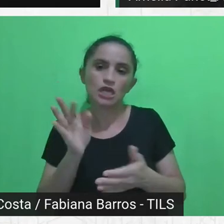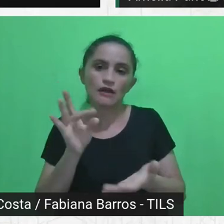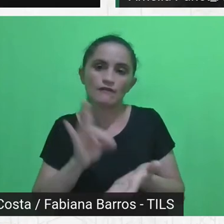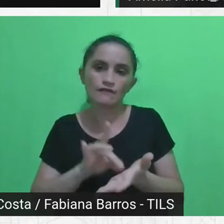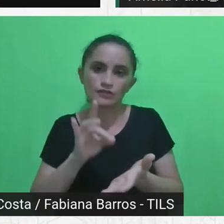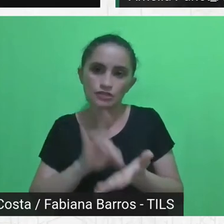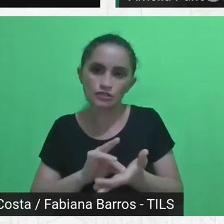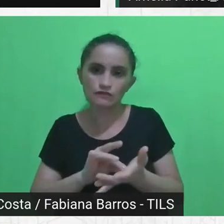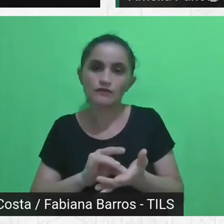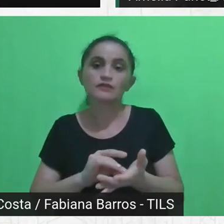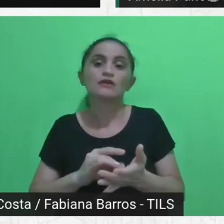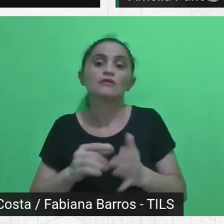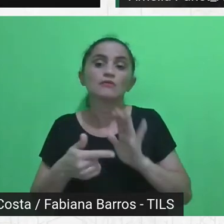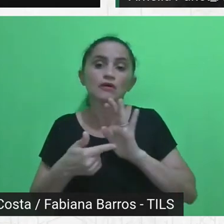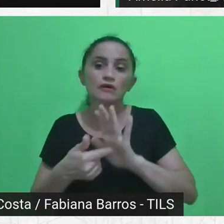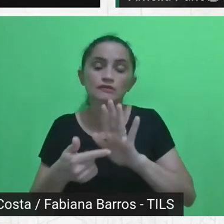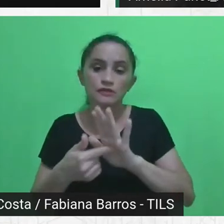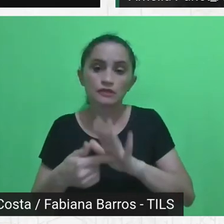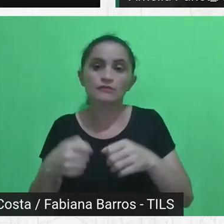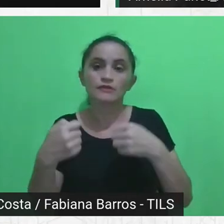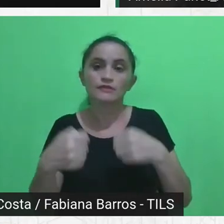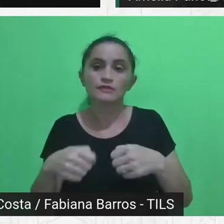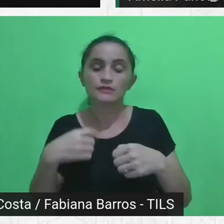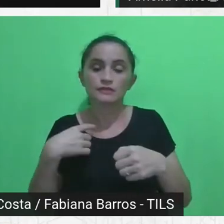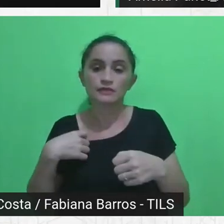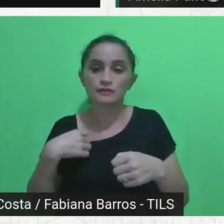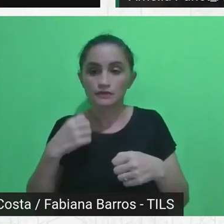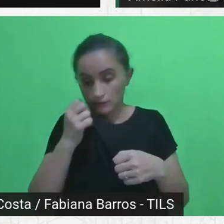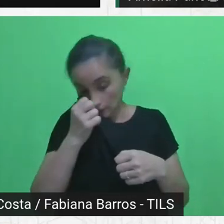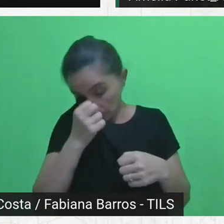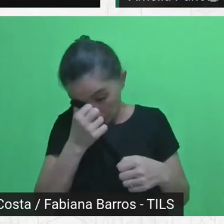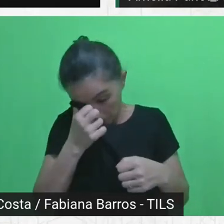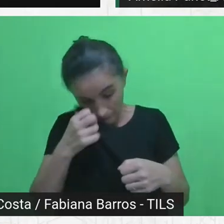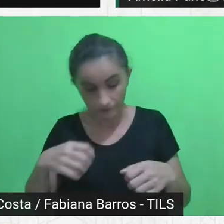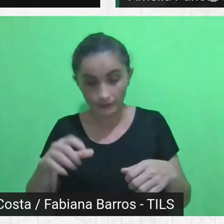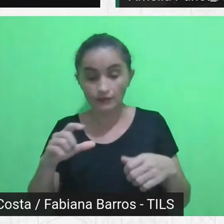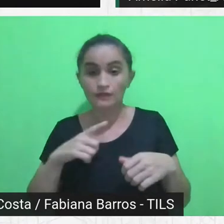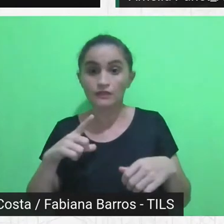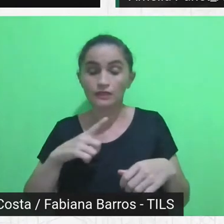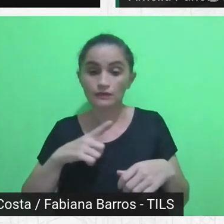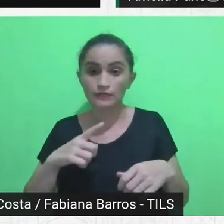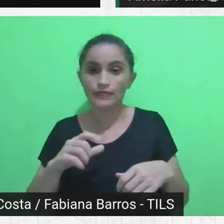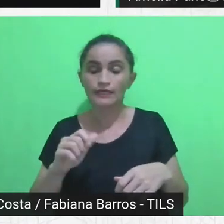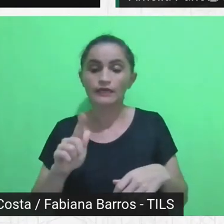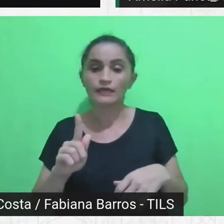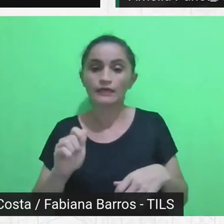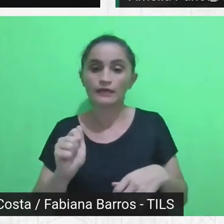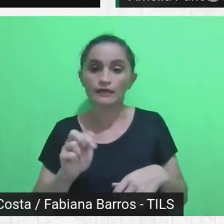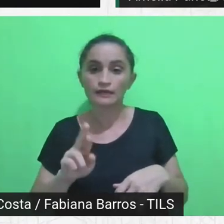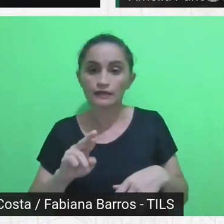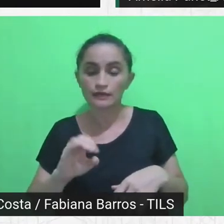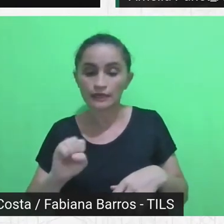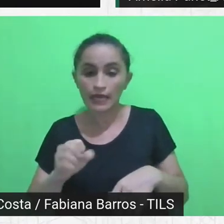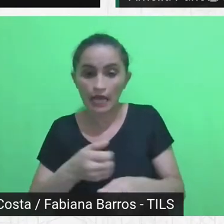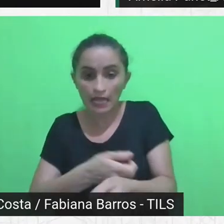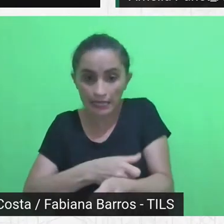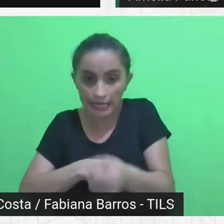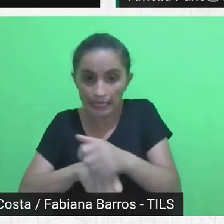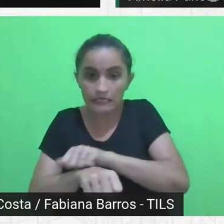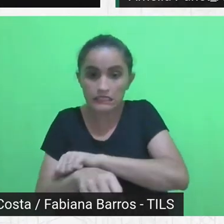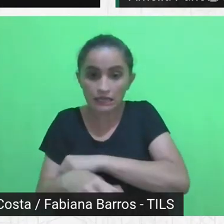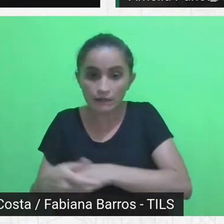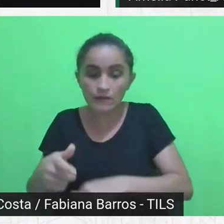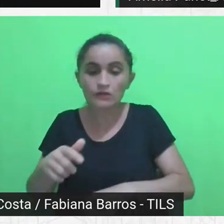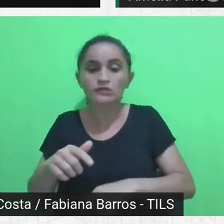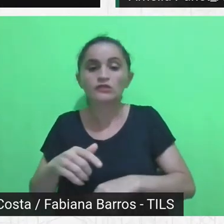começar, então, em todos os cantos do Brasil, a gente tem experiências maravilhosas, então, a Amélia trouxe uma experiência, tem